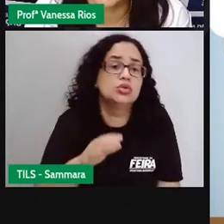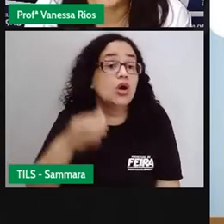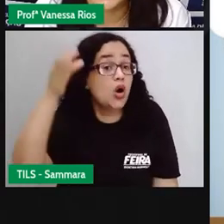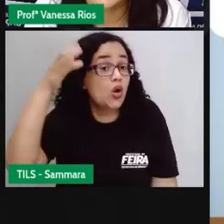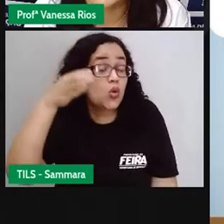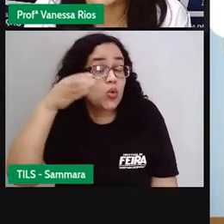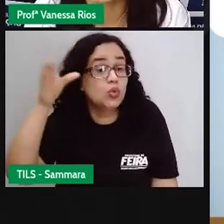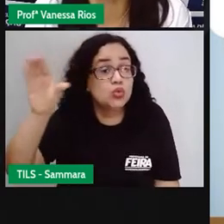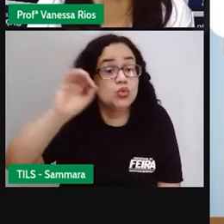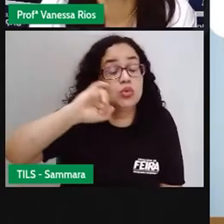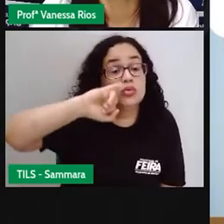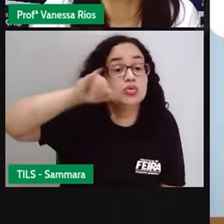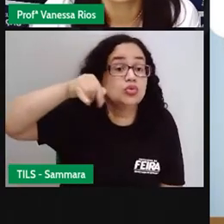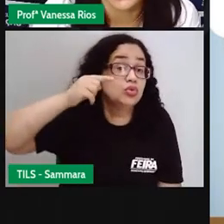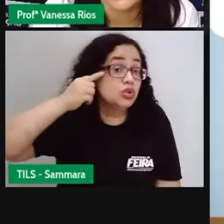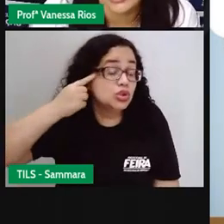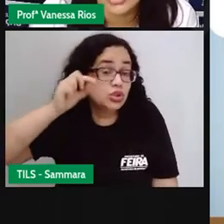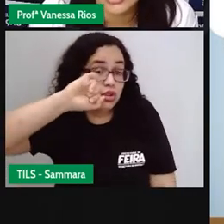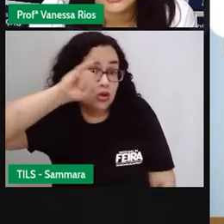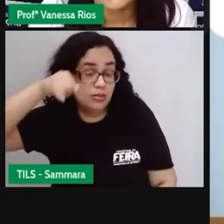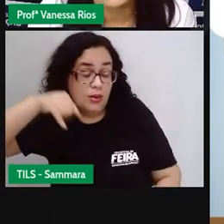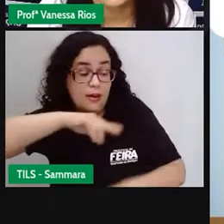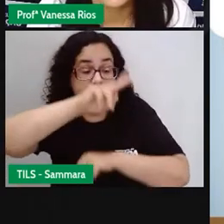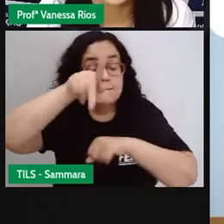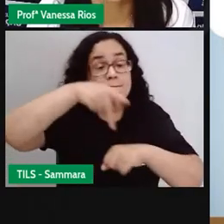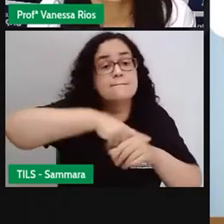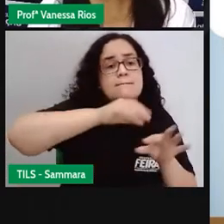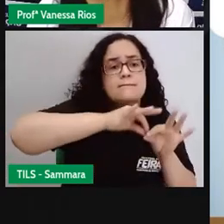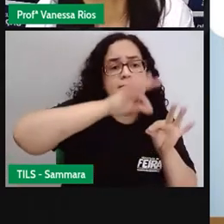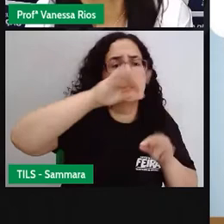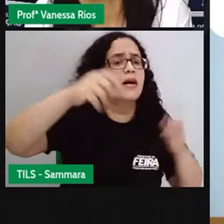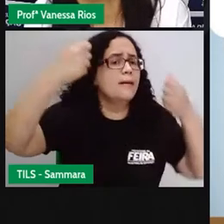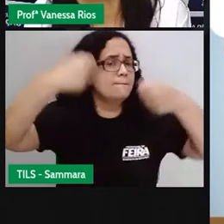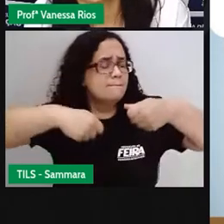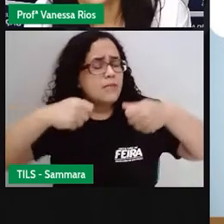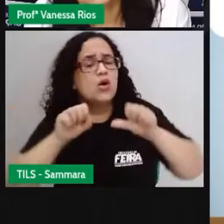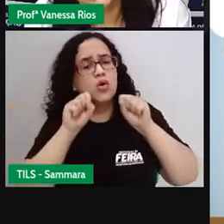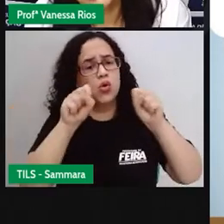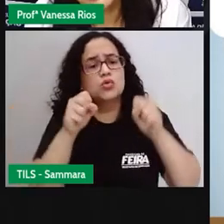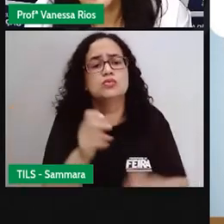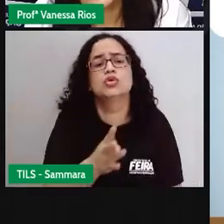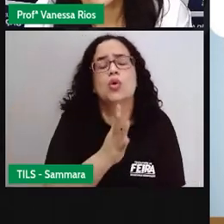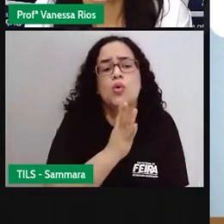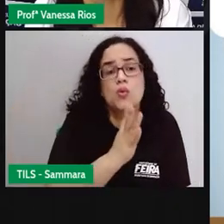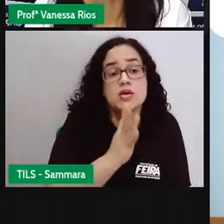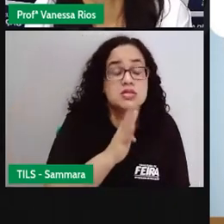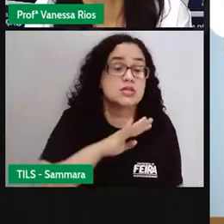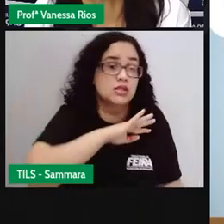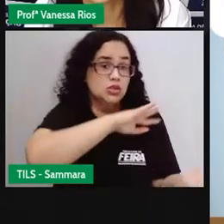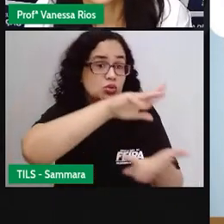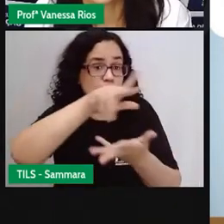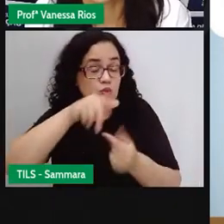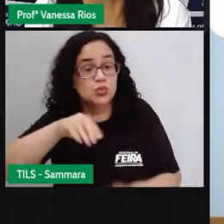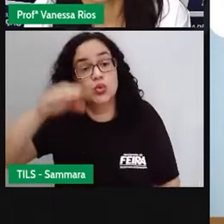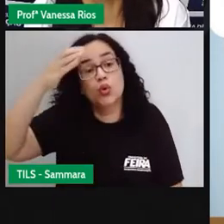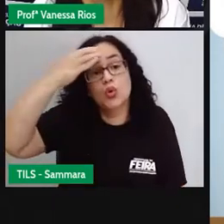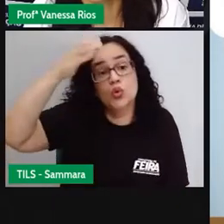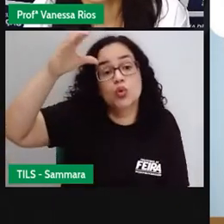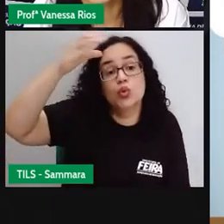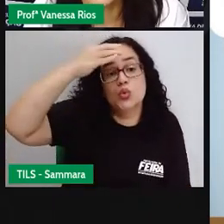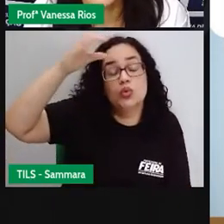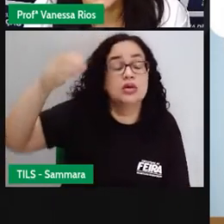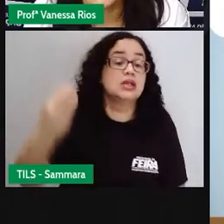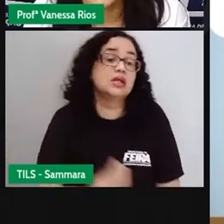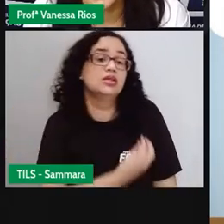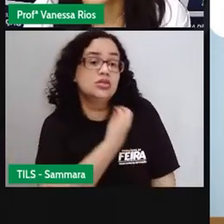são aí, países tão distantes da gente. E a gente pode conhecer estes mundos, né? Essas culturas, essas formas